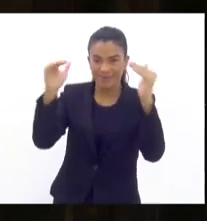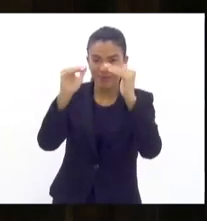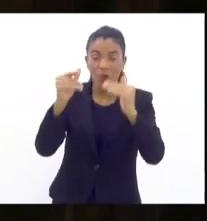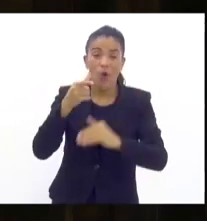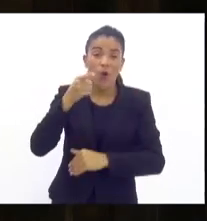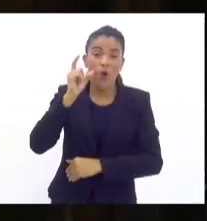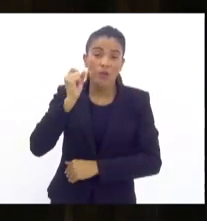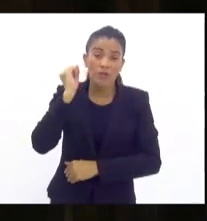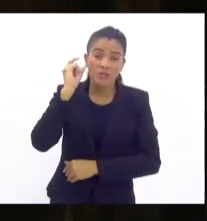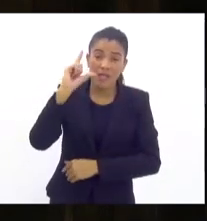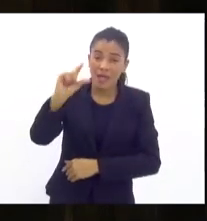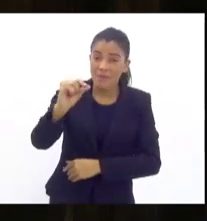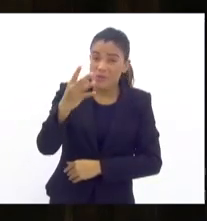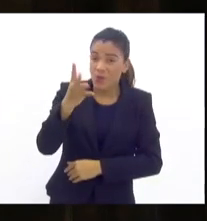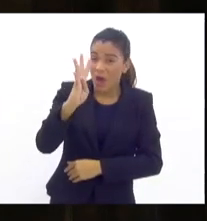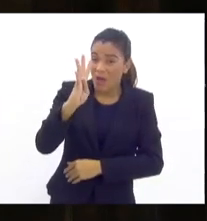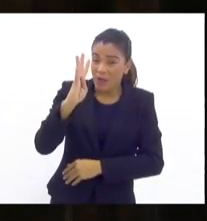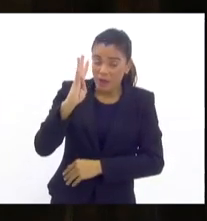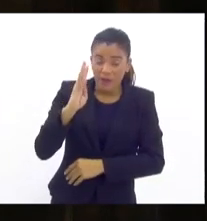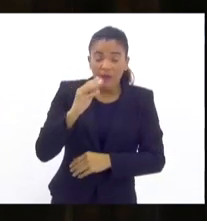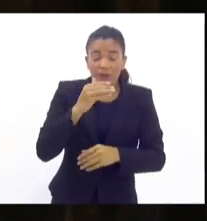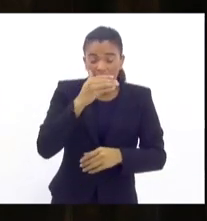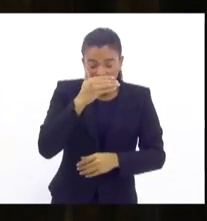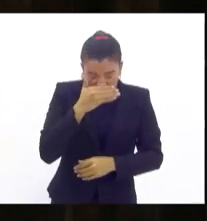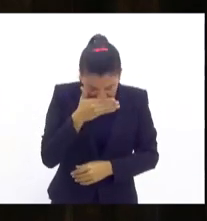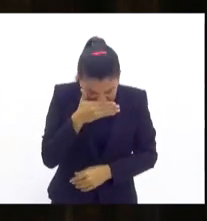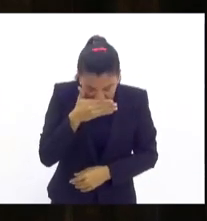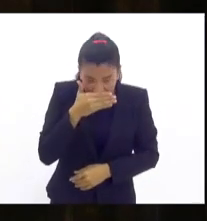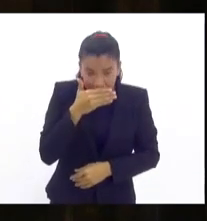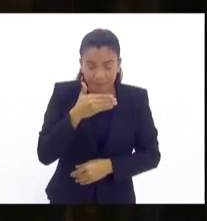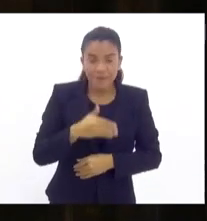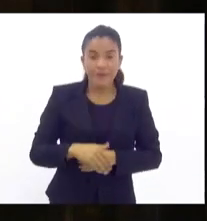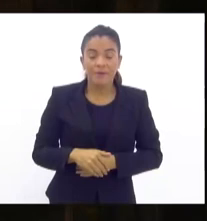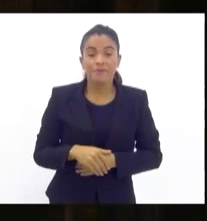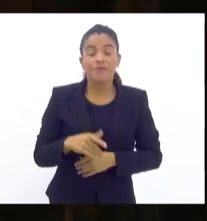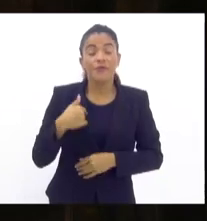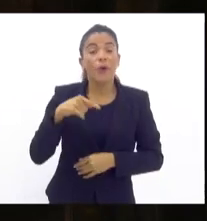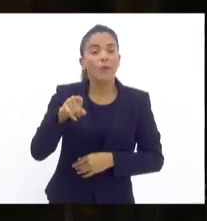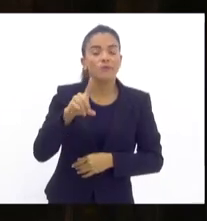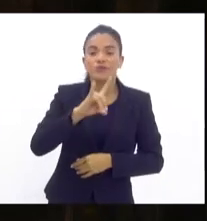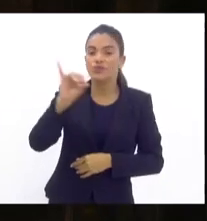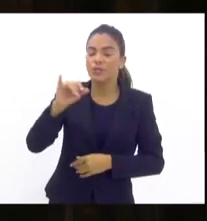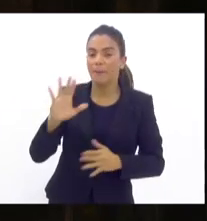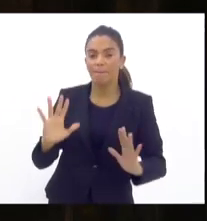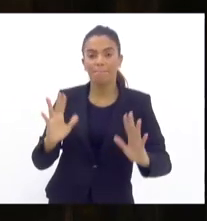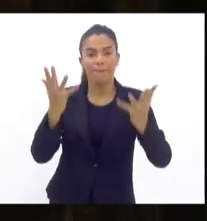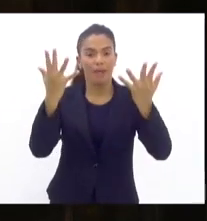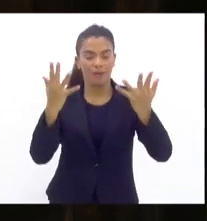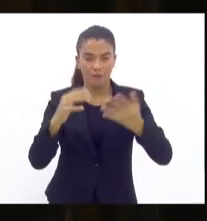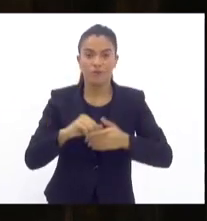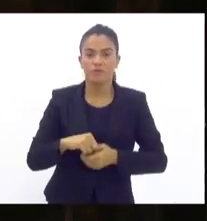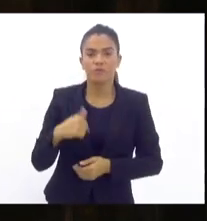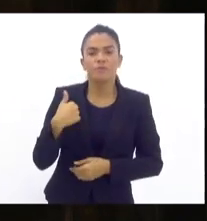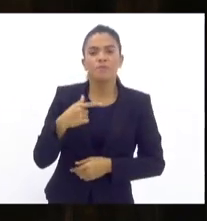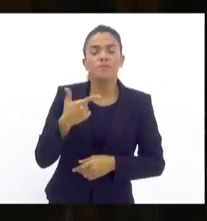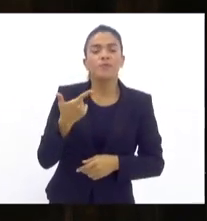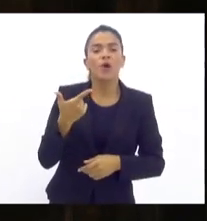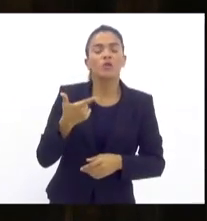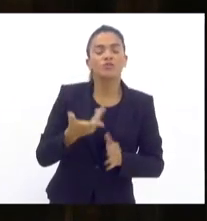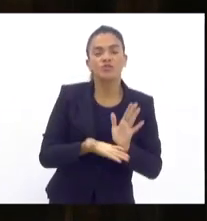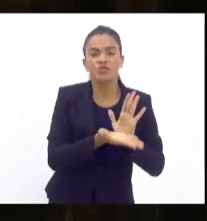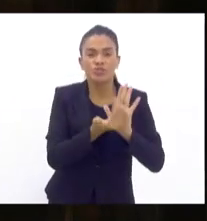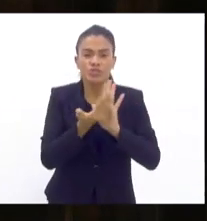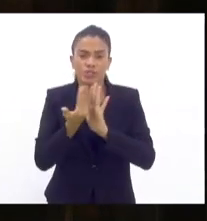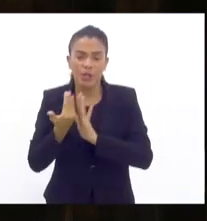quatro horas da manhã o policial muitas vezes se levanta, três e meia para poder fazer a operação e foi um dia exitoso para o segundo CPA, então tiramos de circulação fuzil,